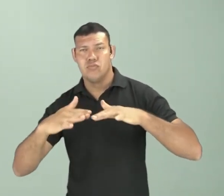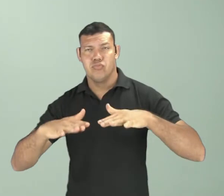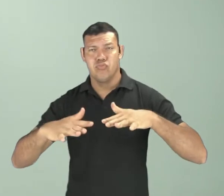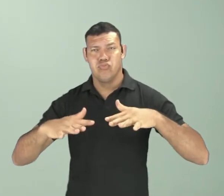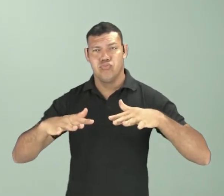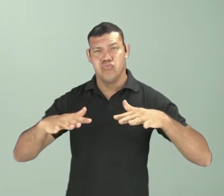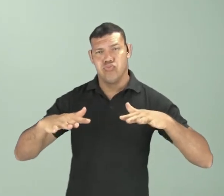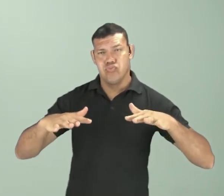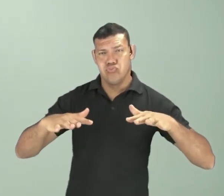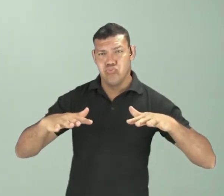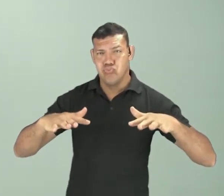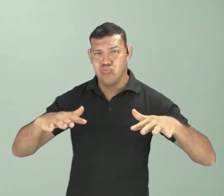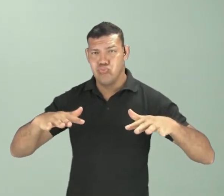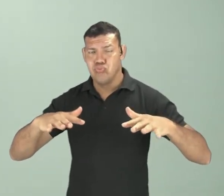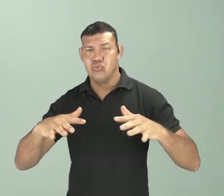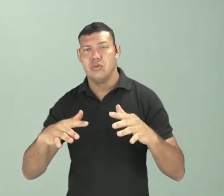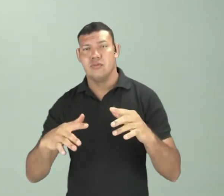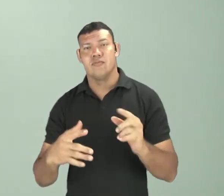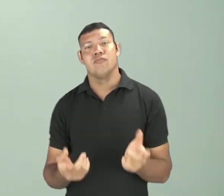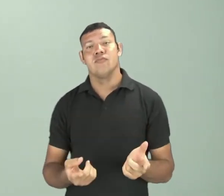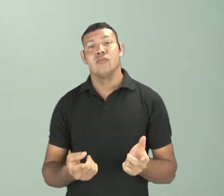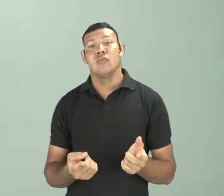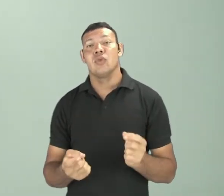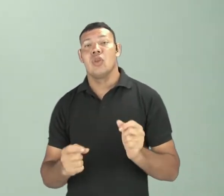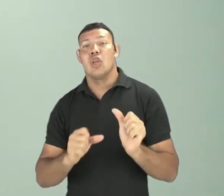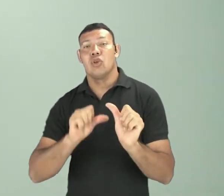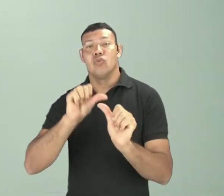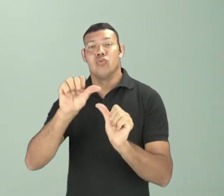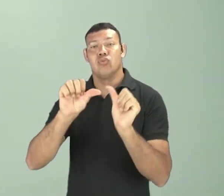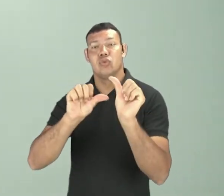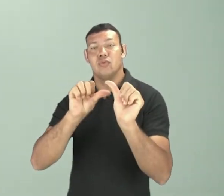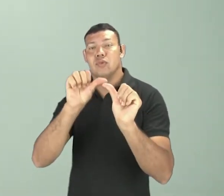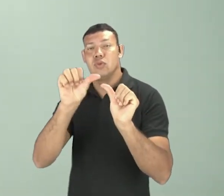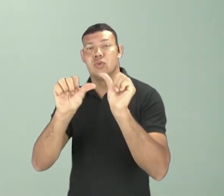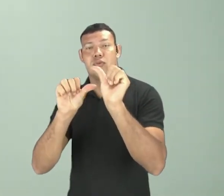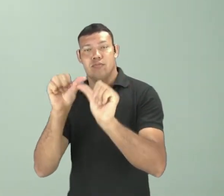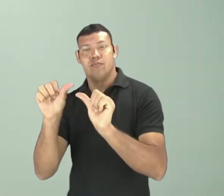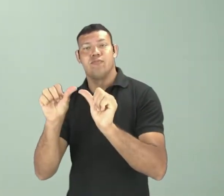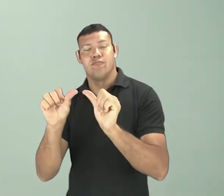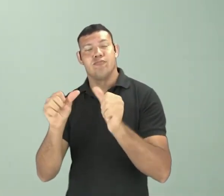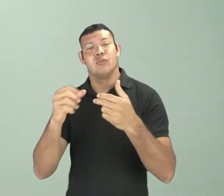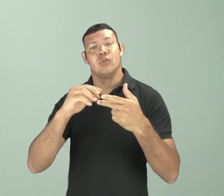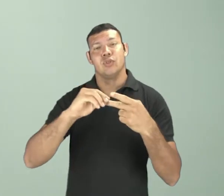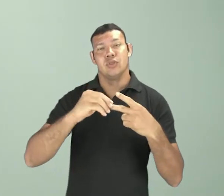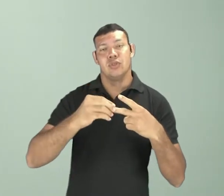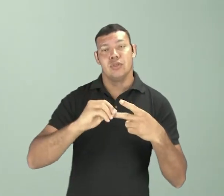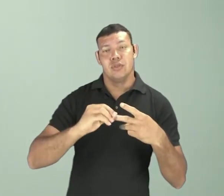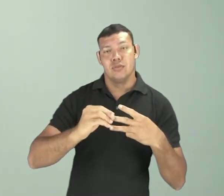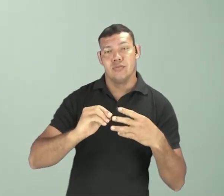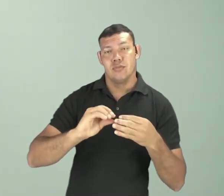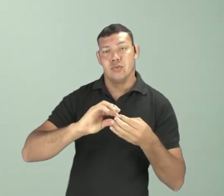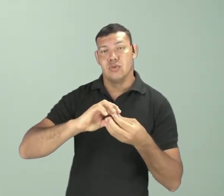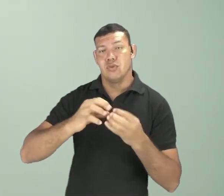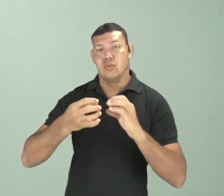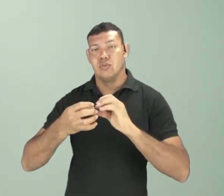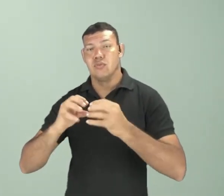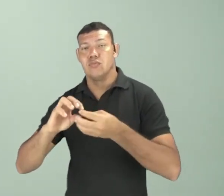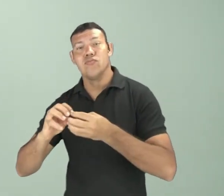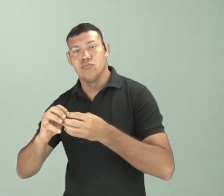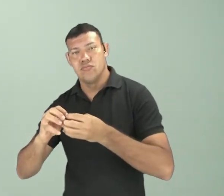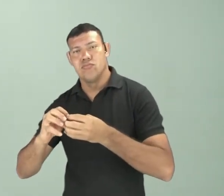transferida de molécula ou átomo para átomo ou de molécula para molécula até que todo objeto